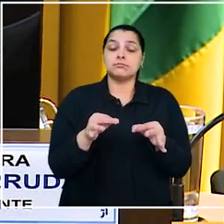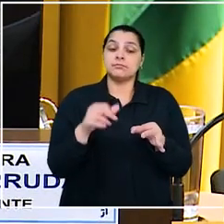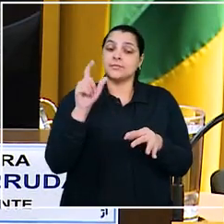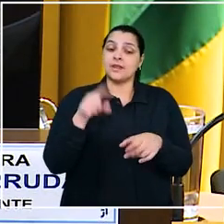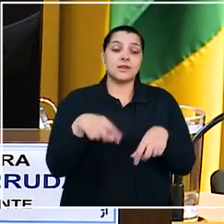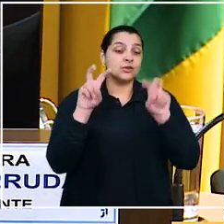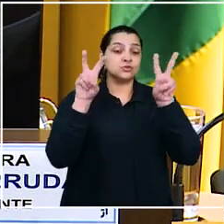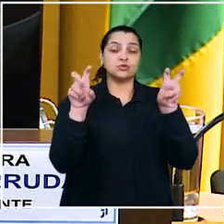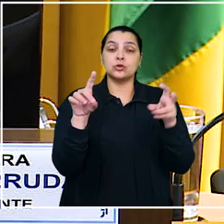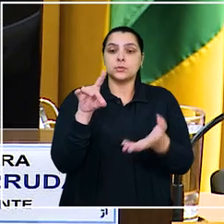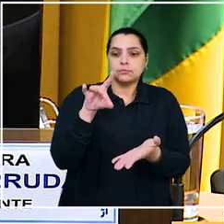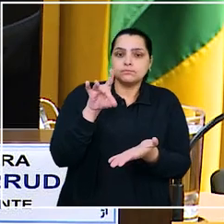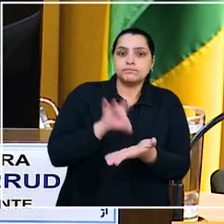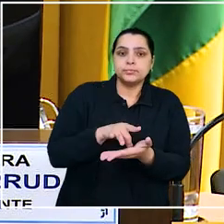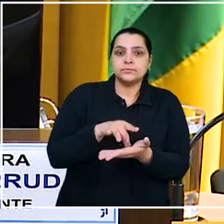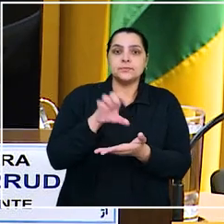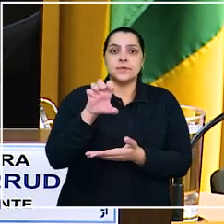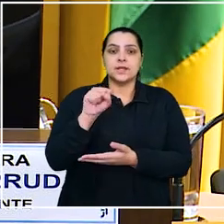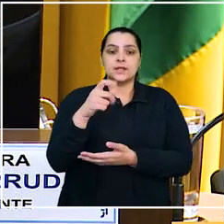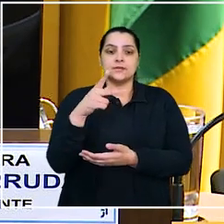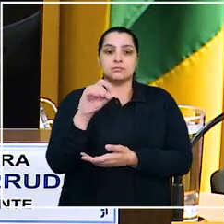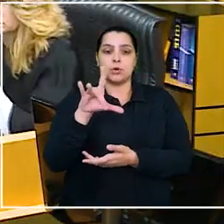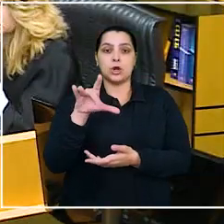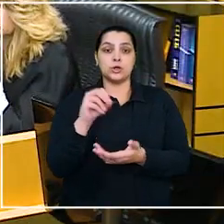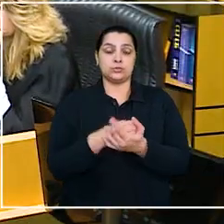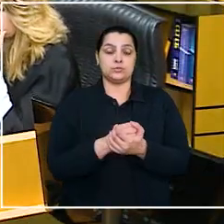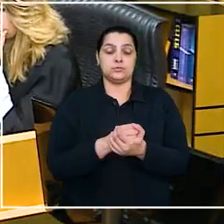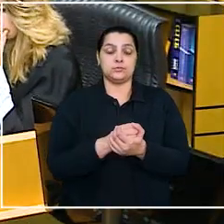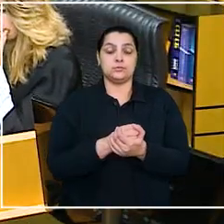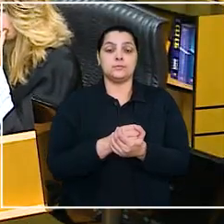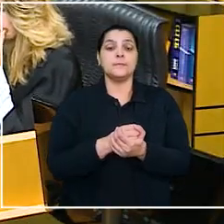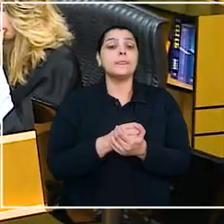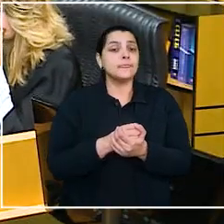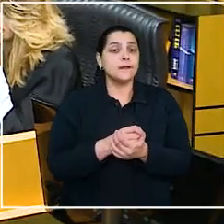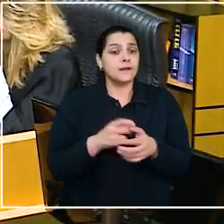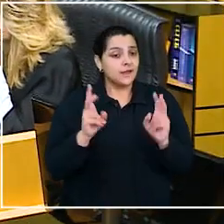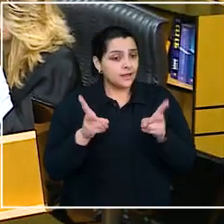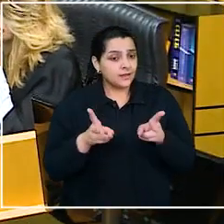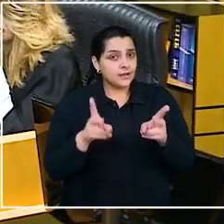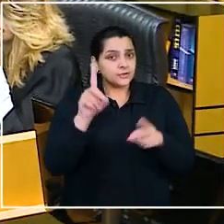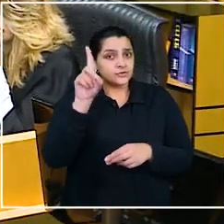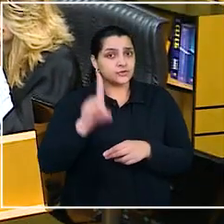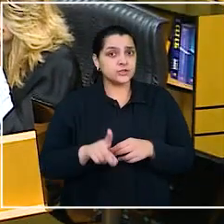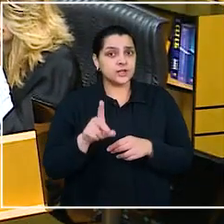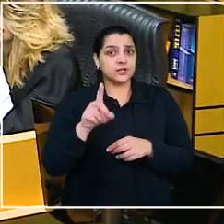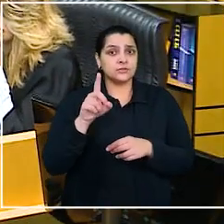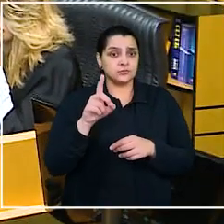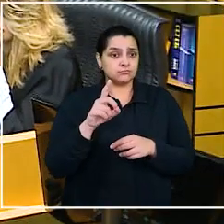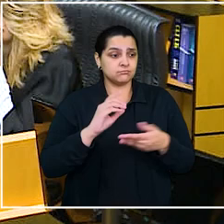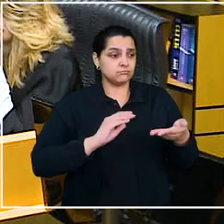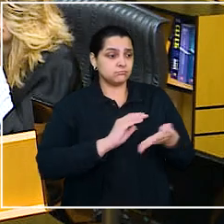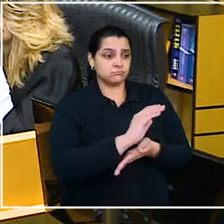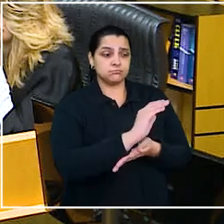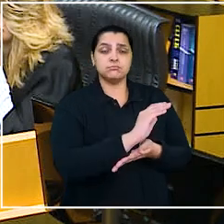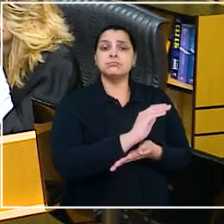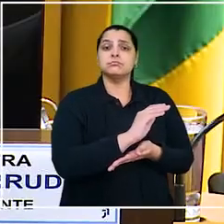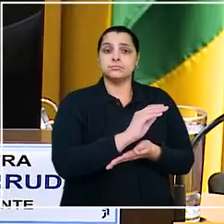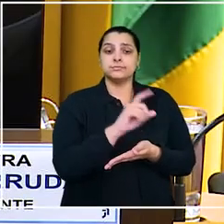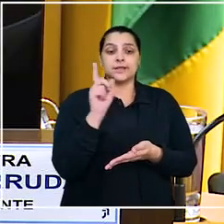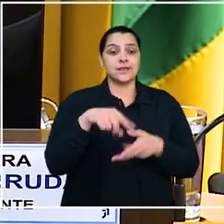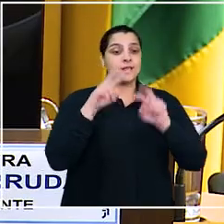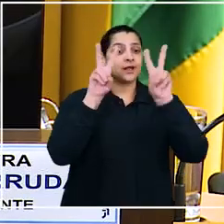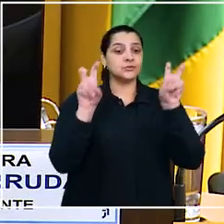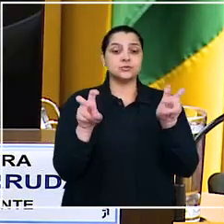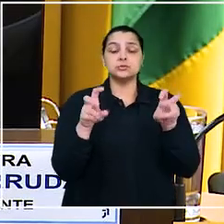diz respeito apenas à legitimidade do espólio. Segundo ela, a procedência ou não do direito à indenização pretendida